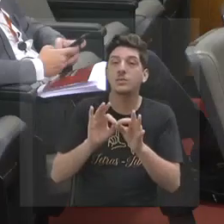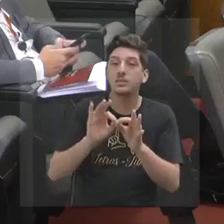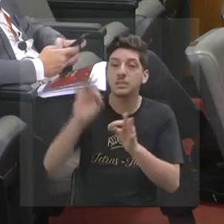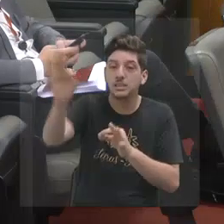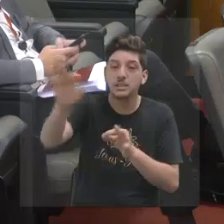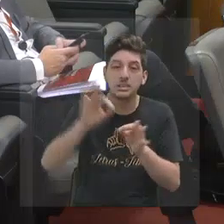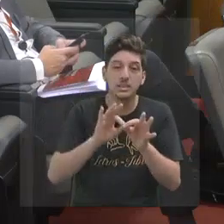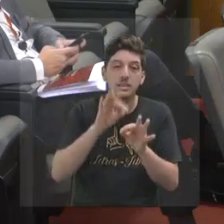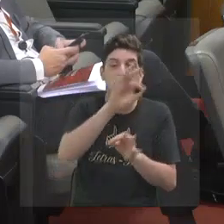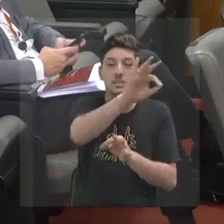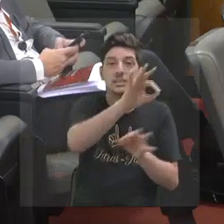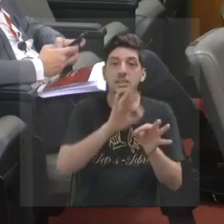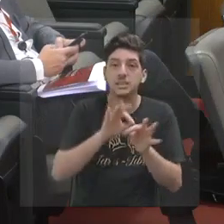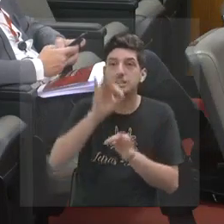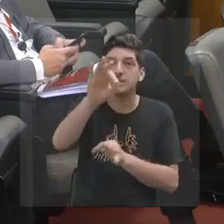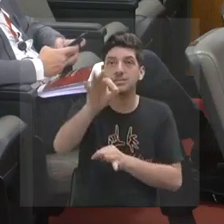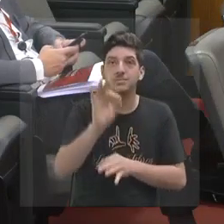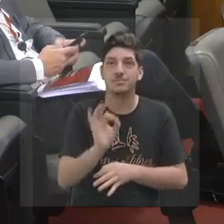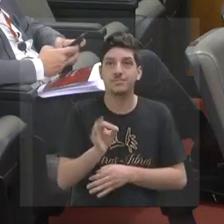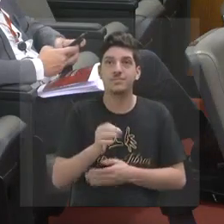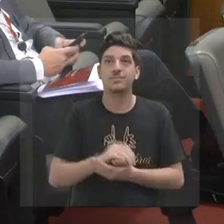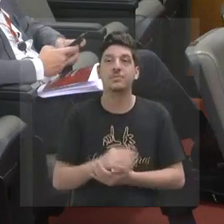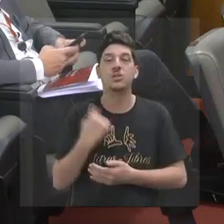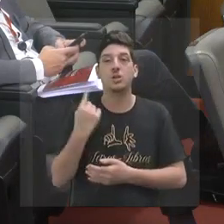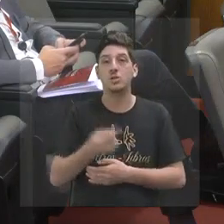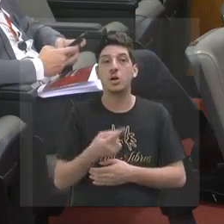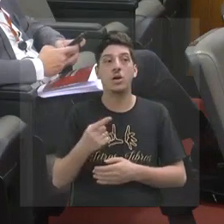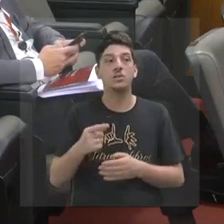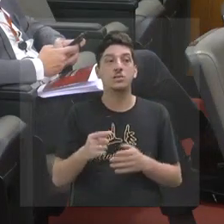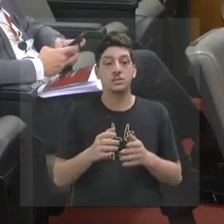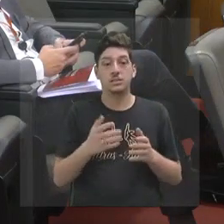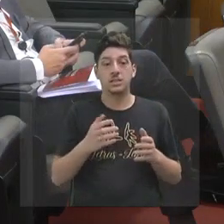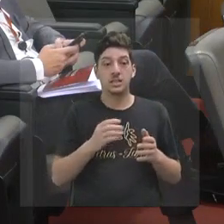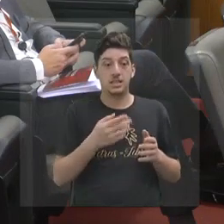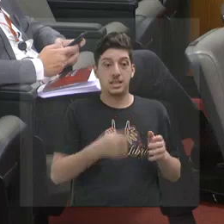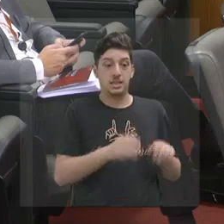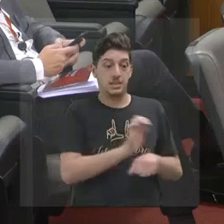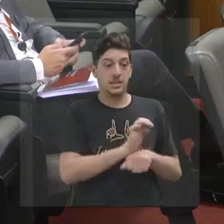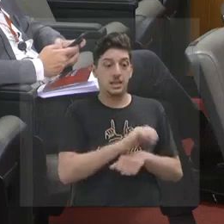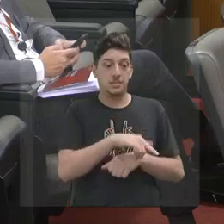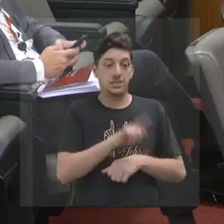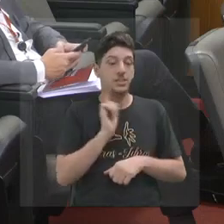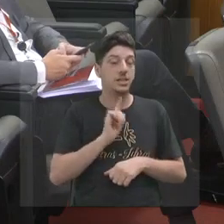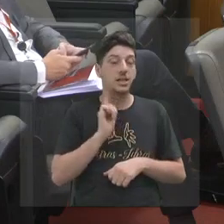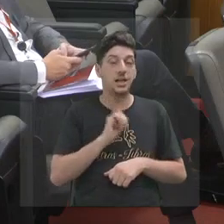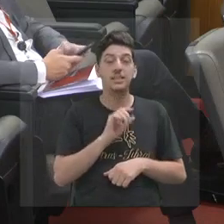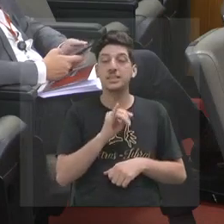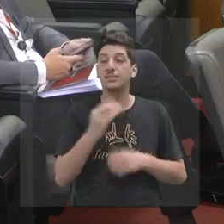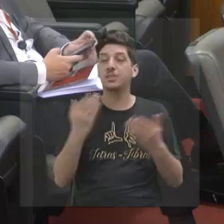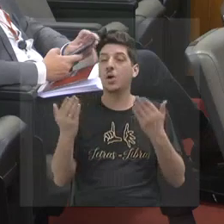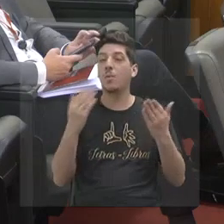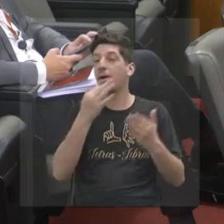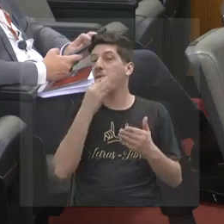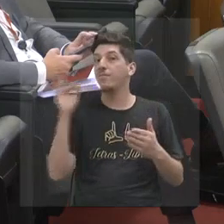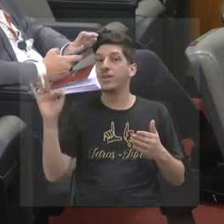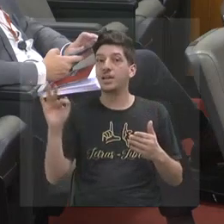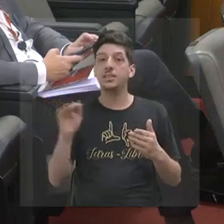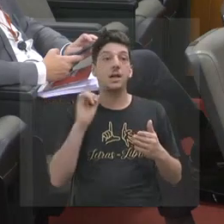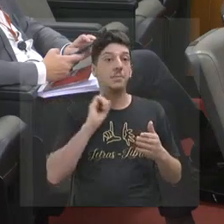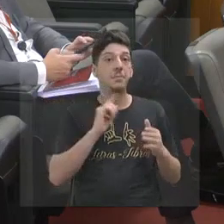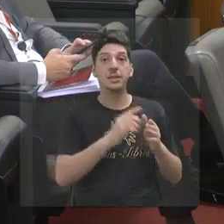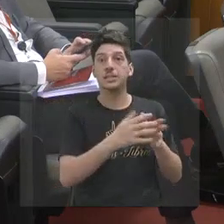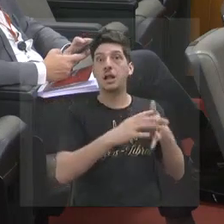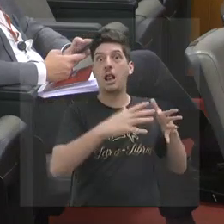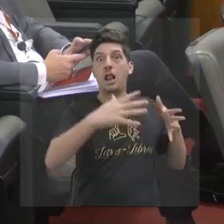gigantes, consideráveis. A gente é maior que a França. Se a gente não tiver uma comunicação